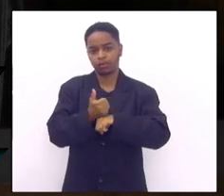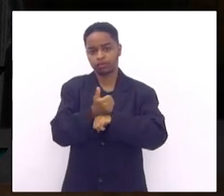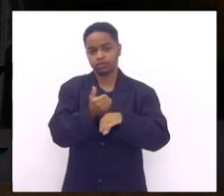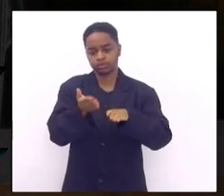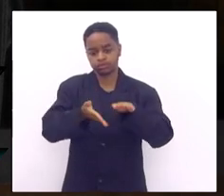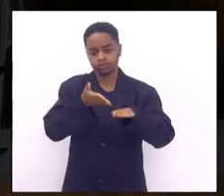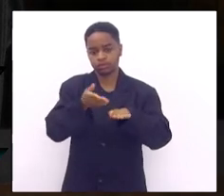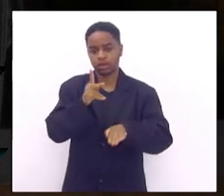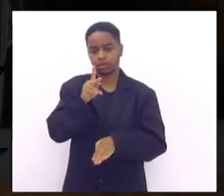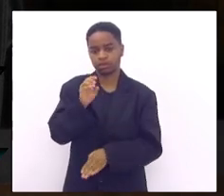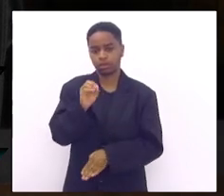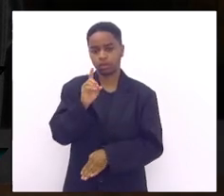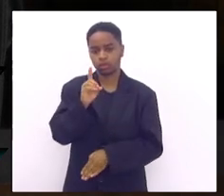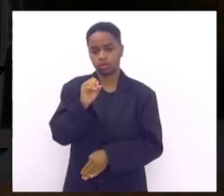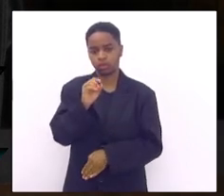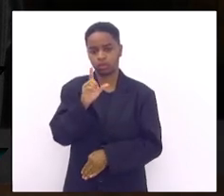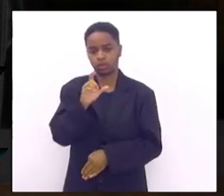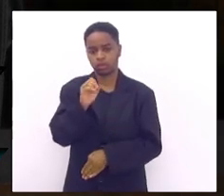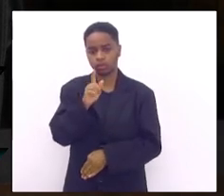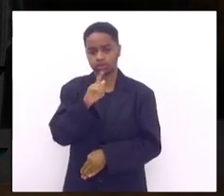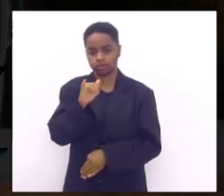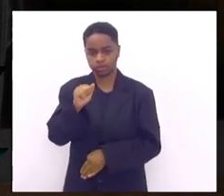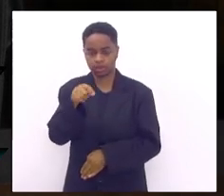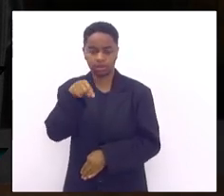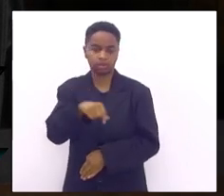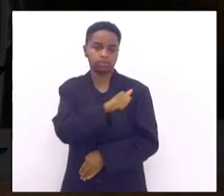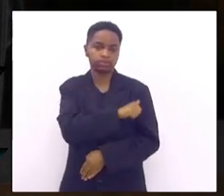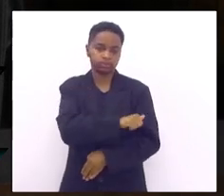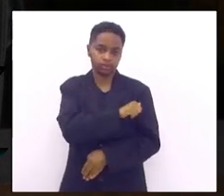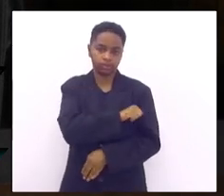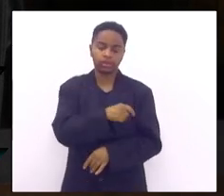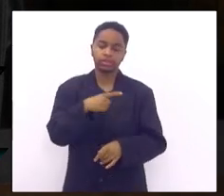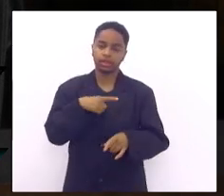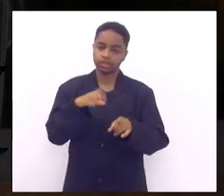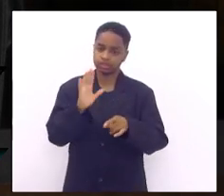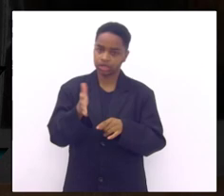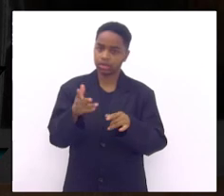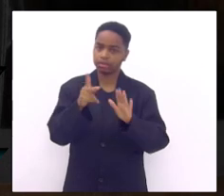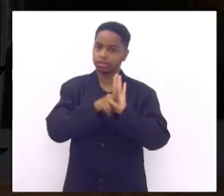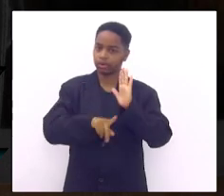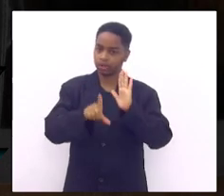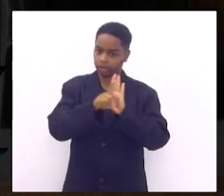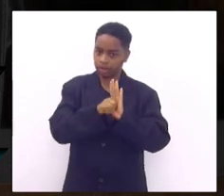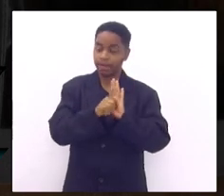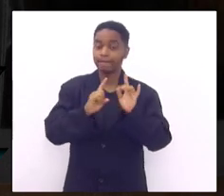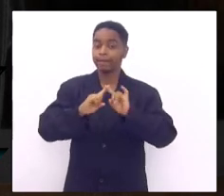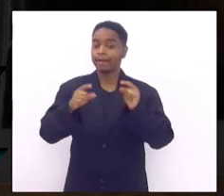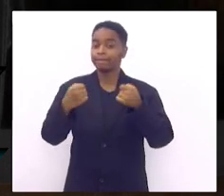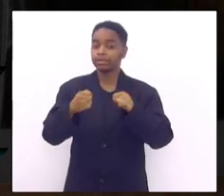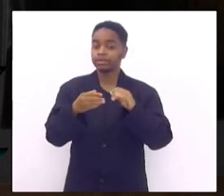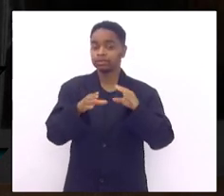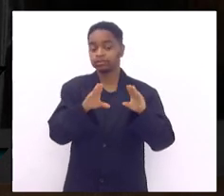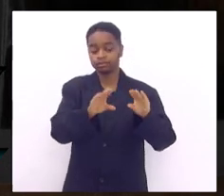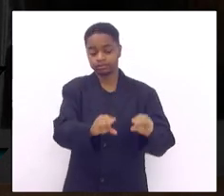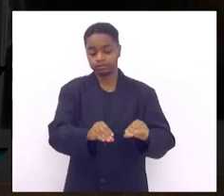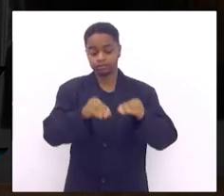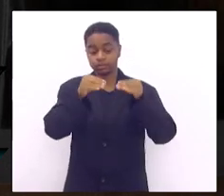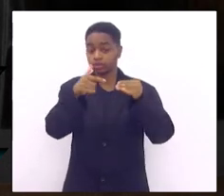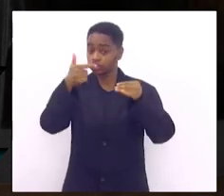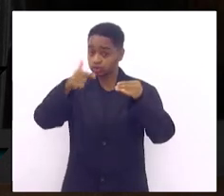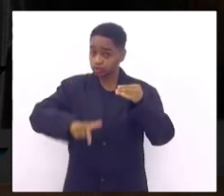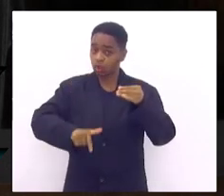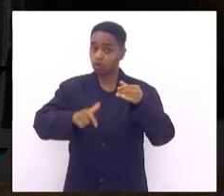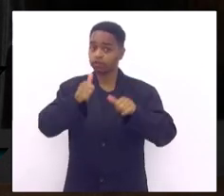podologia no estado do Rio de Janeiro e já temos um projeto de lei precisamos desengavetar como eu disse